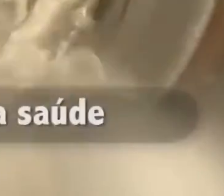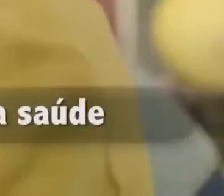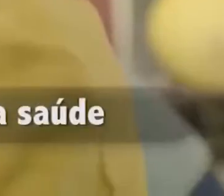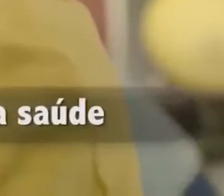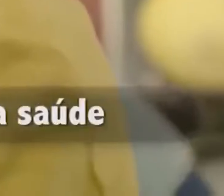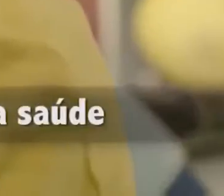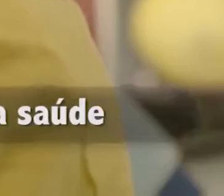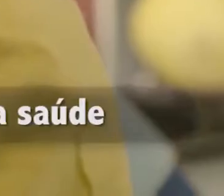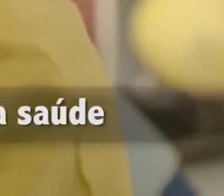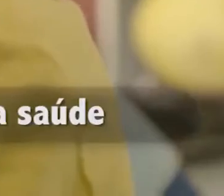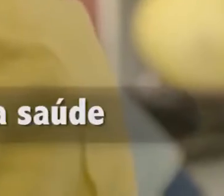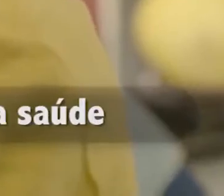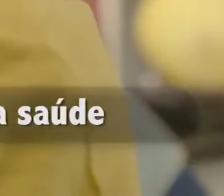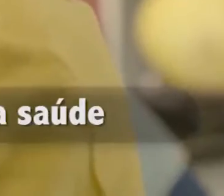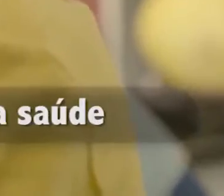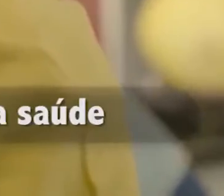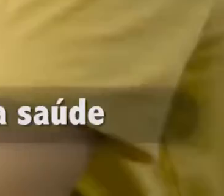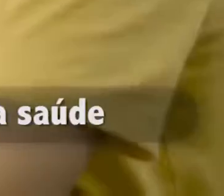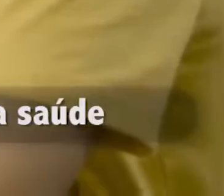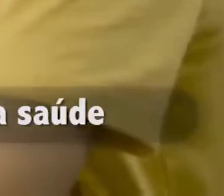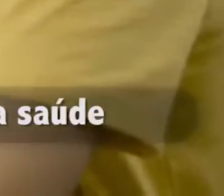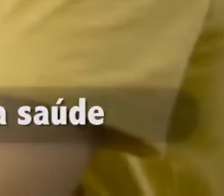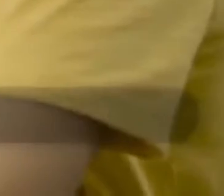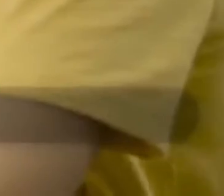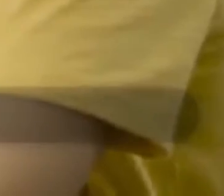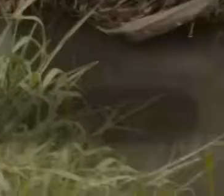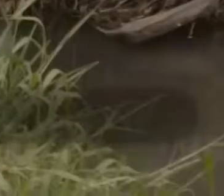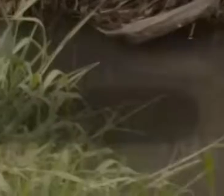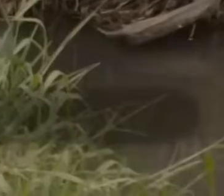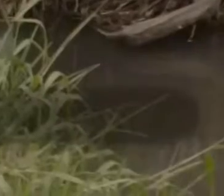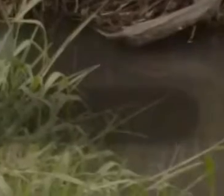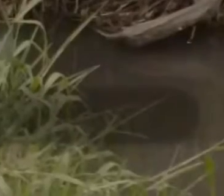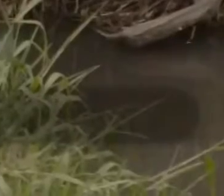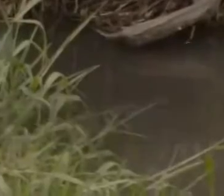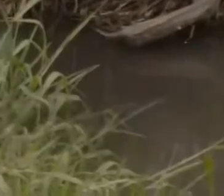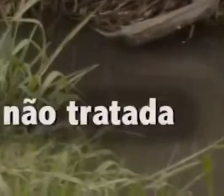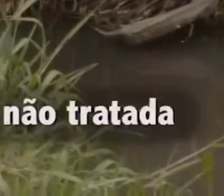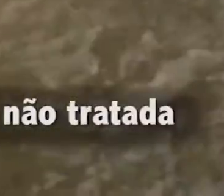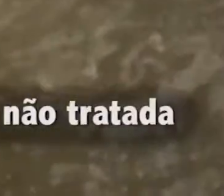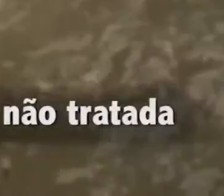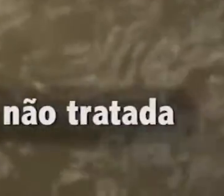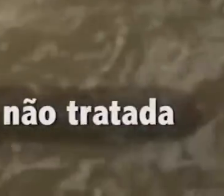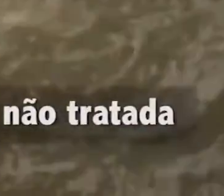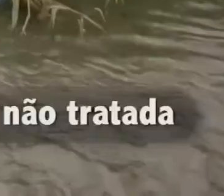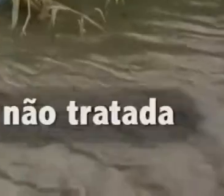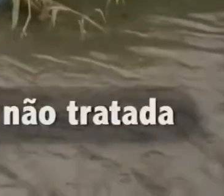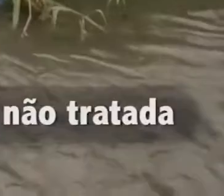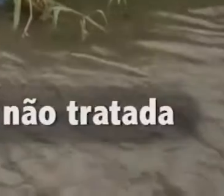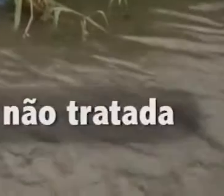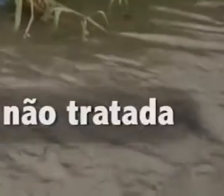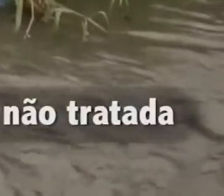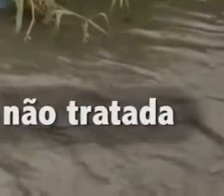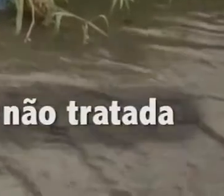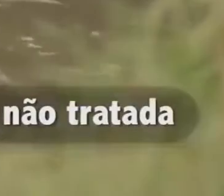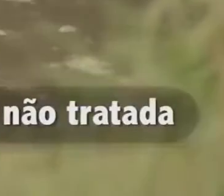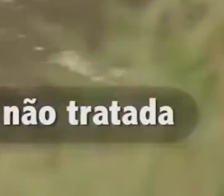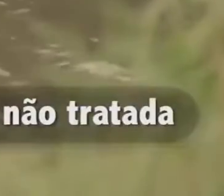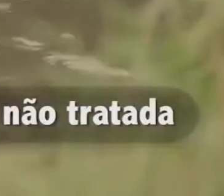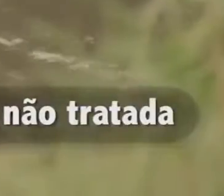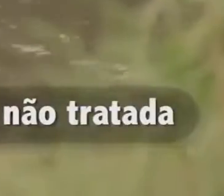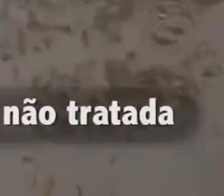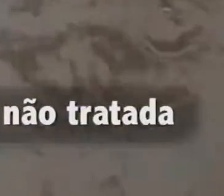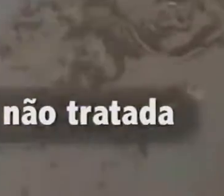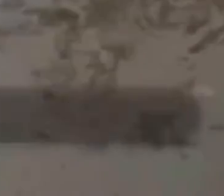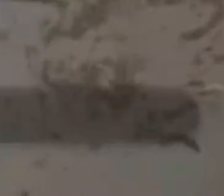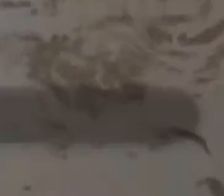Se a água não for boa, pode oferecer riscos para a saúde e causa diversas doenças. Muitas pessoas morrem de diarreia por causa da